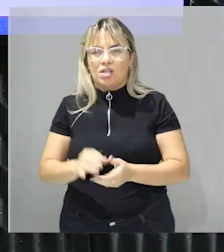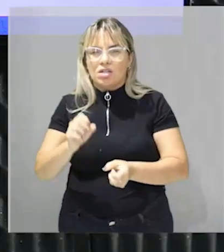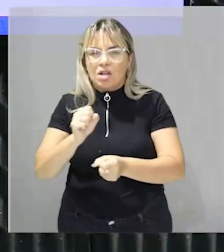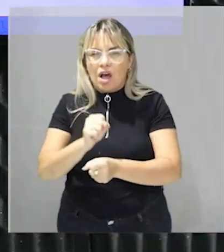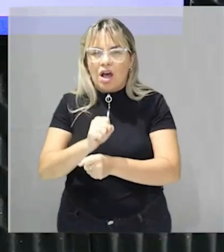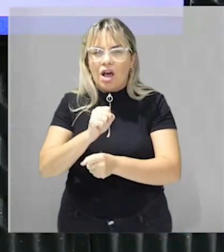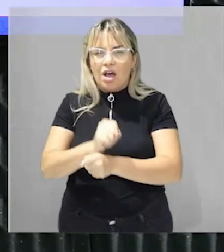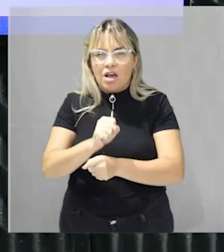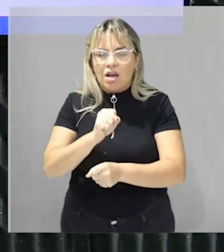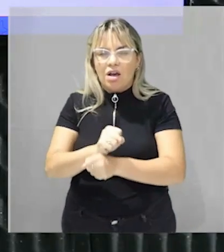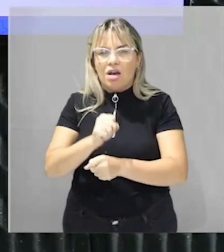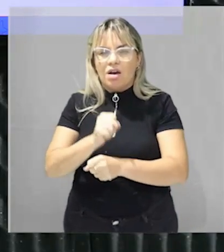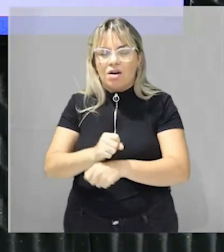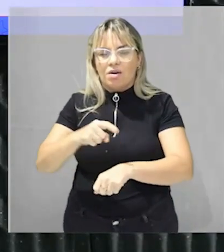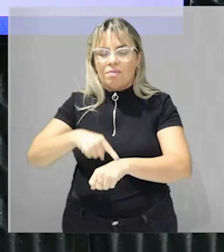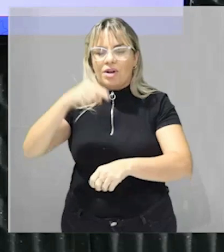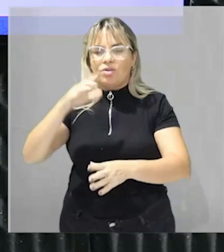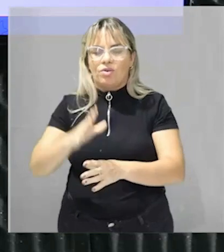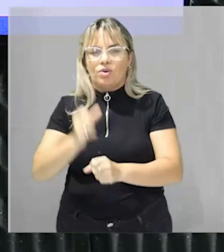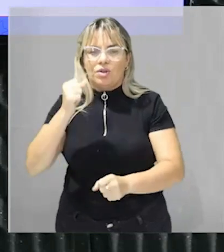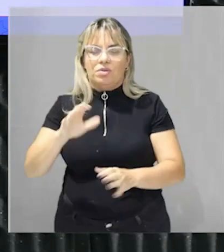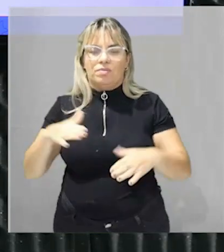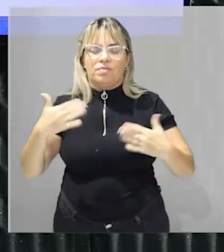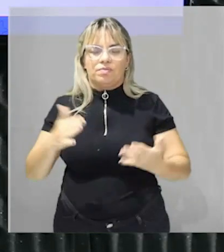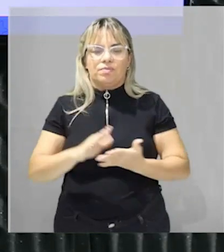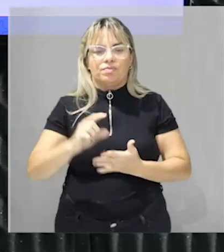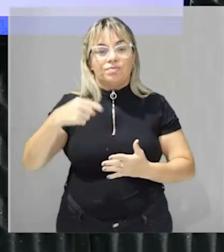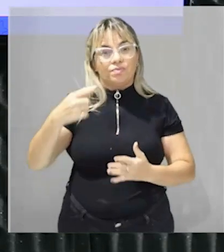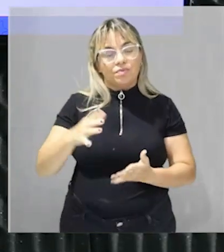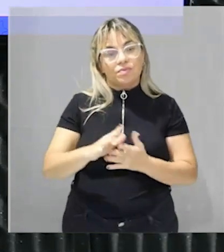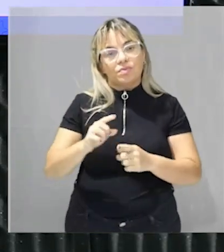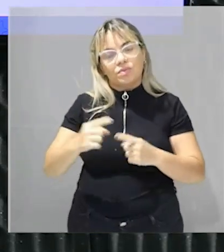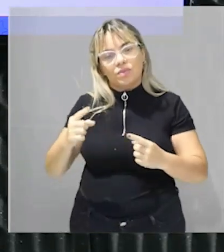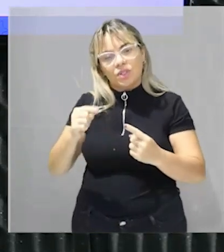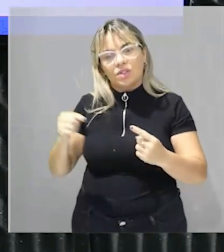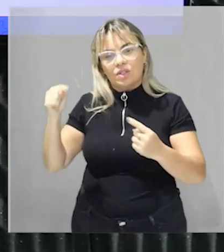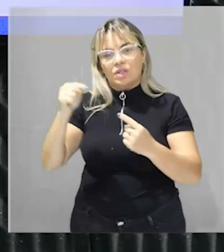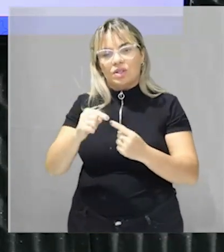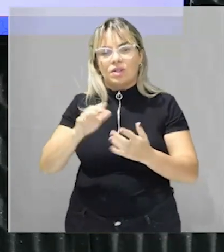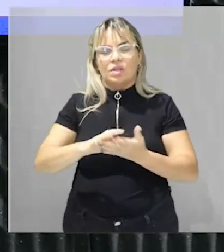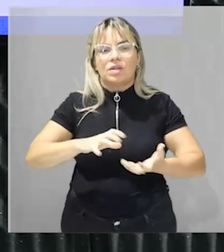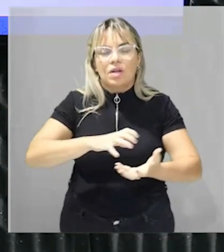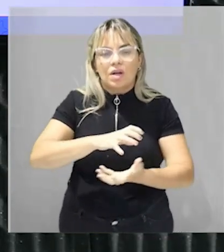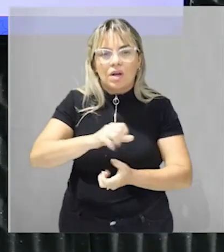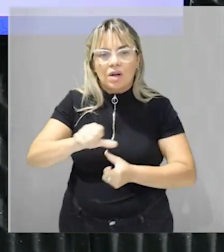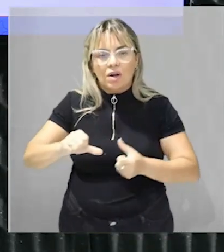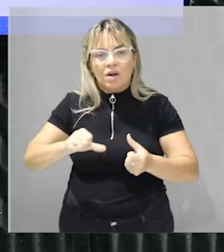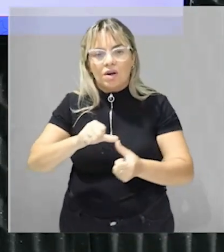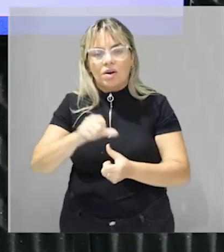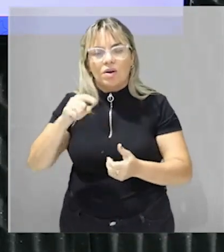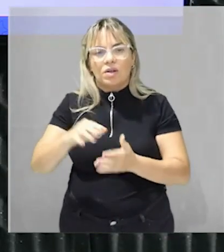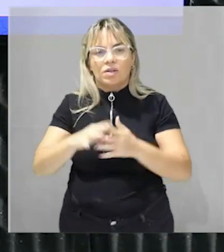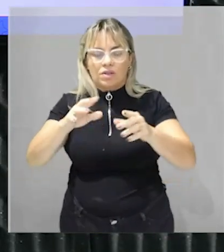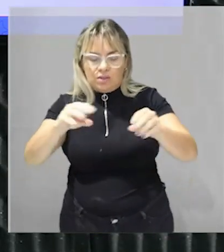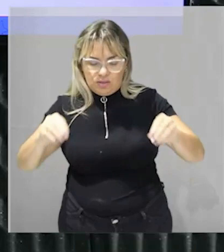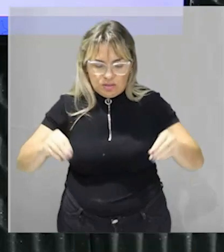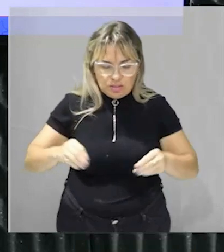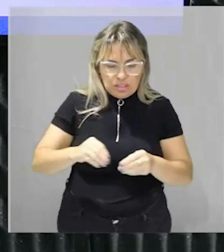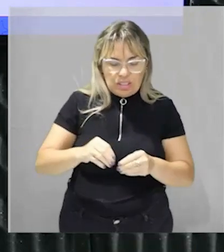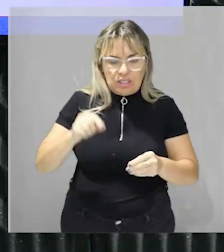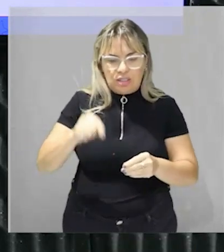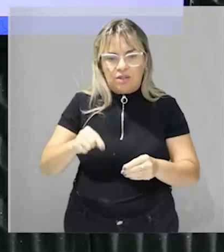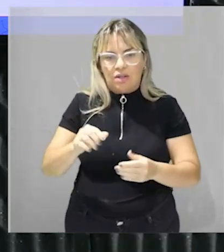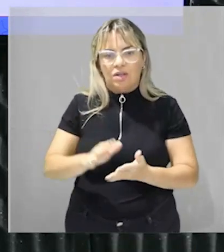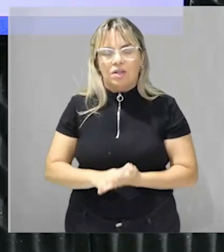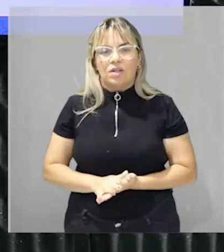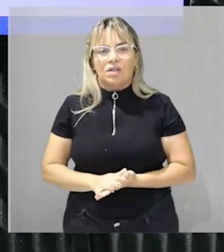sobre estas propriedades tá certo então a reforma agrária ela visa principalmente a desapropriação de propriedades de